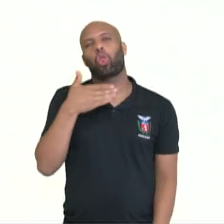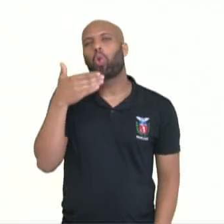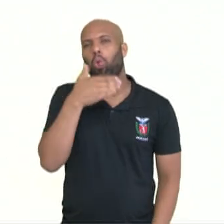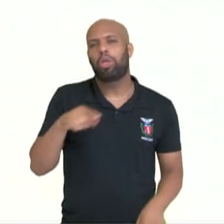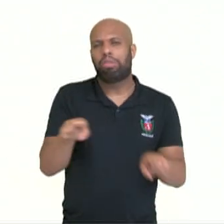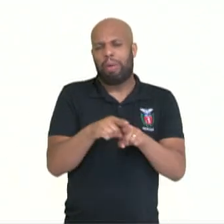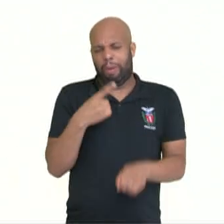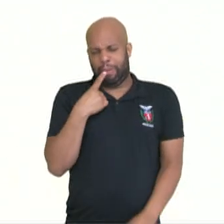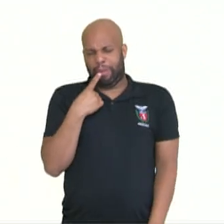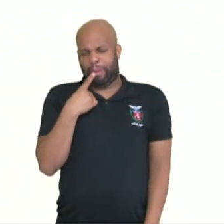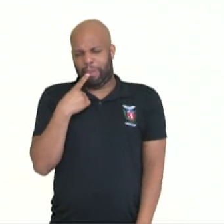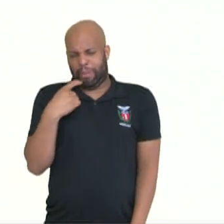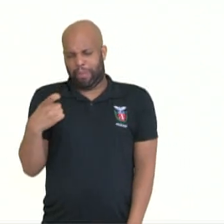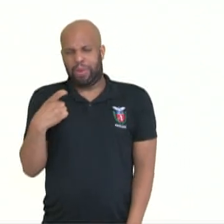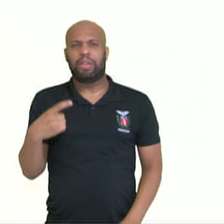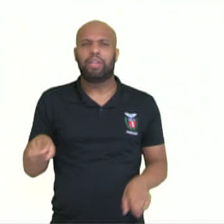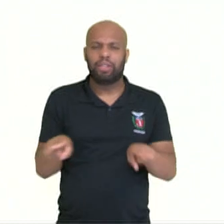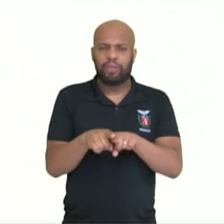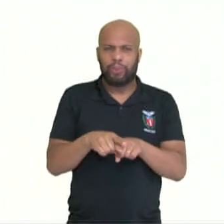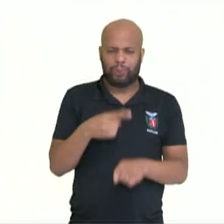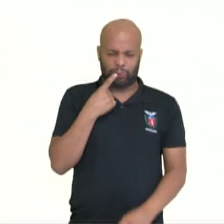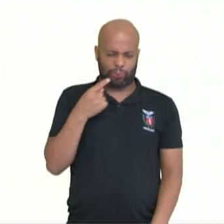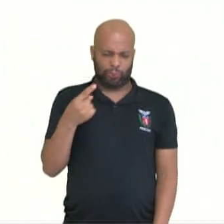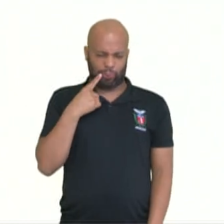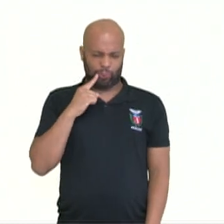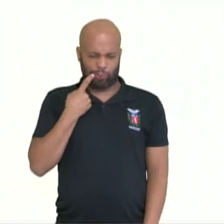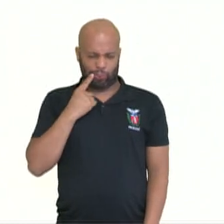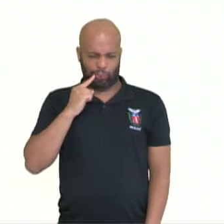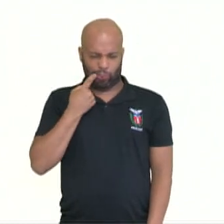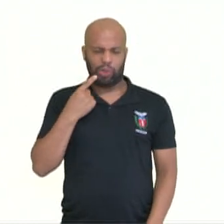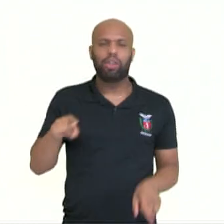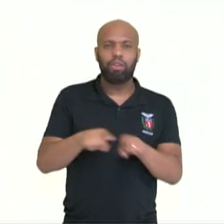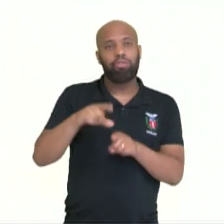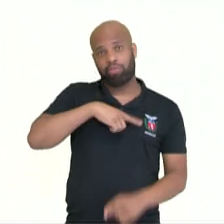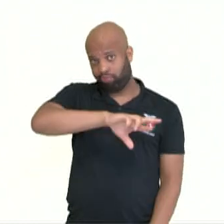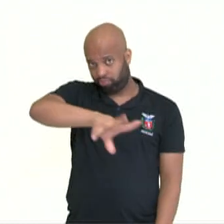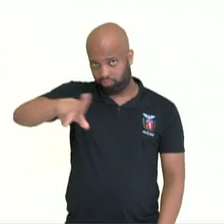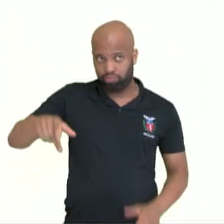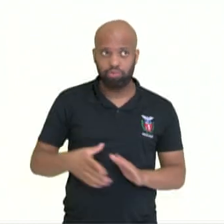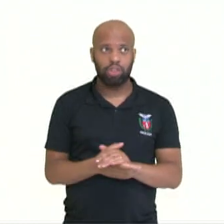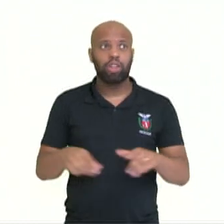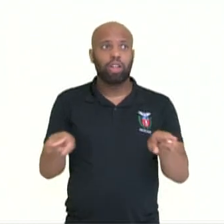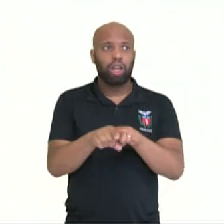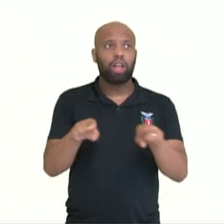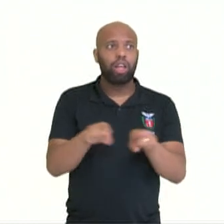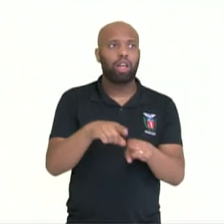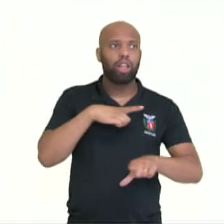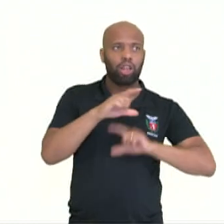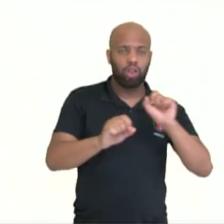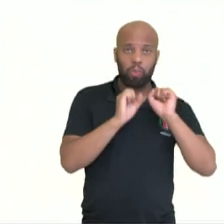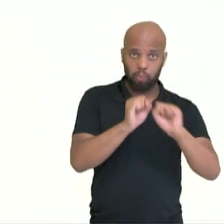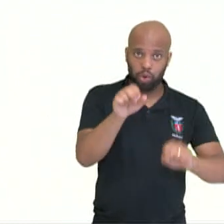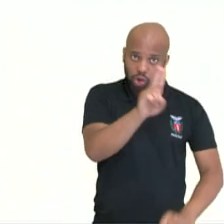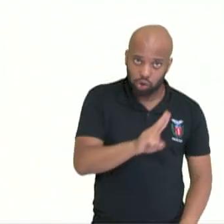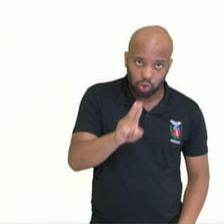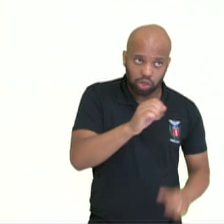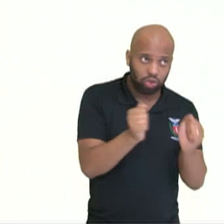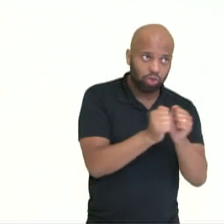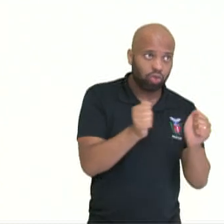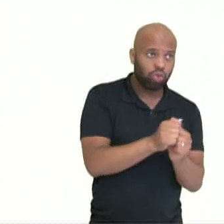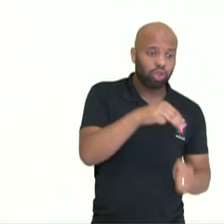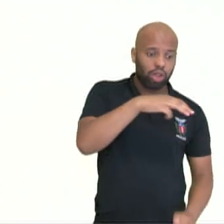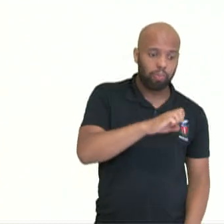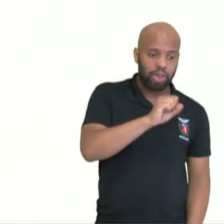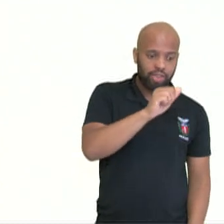ácido, etc. Podemos usar também os términos, me sabe, tem um gosto, para o meu